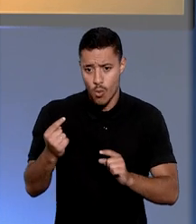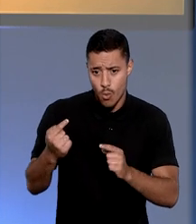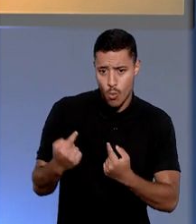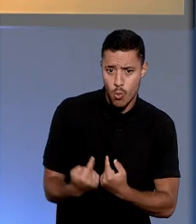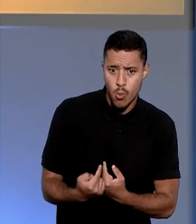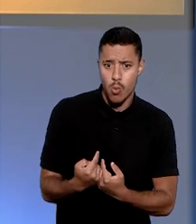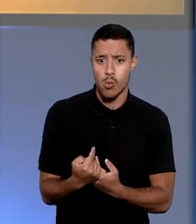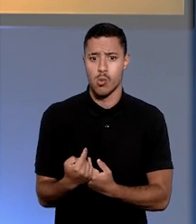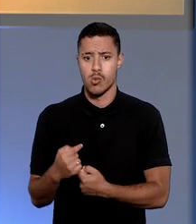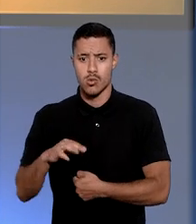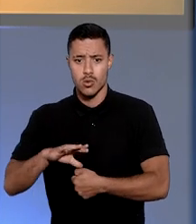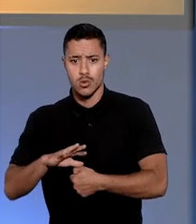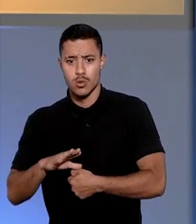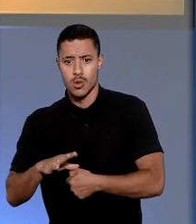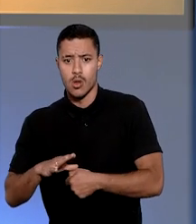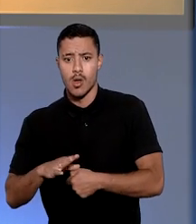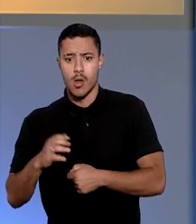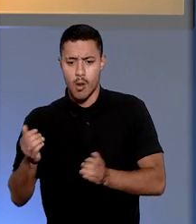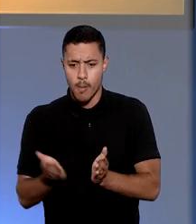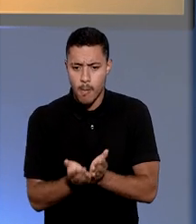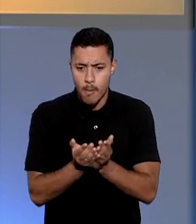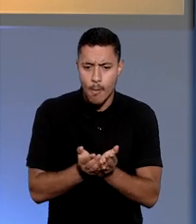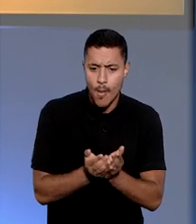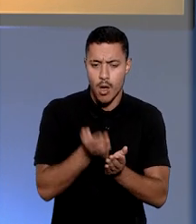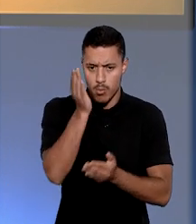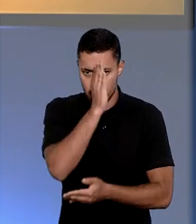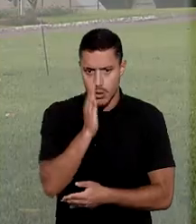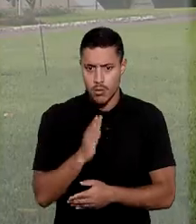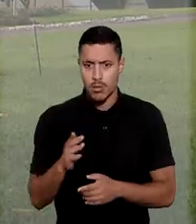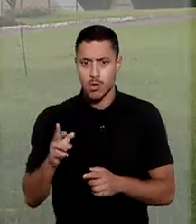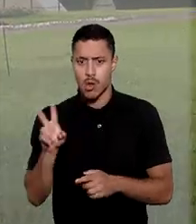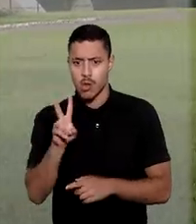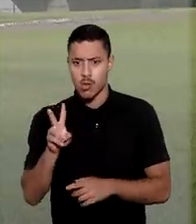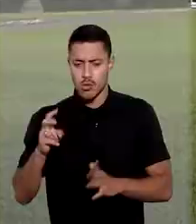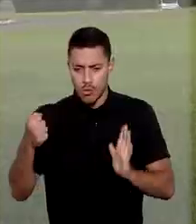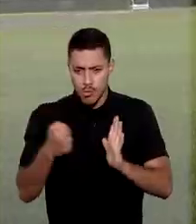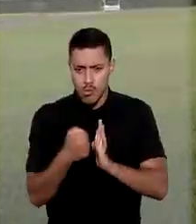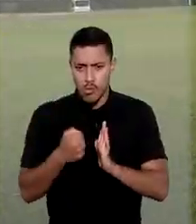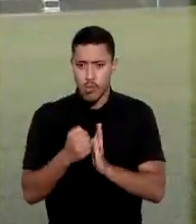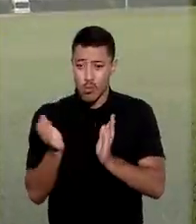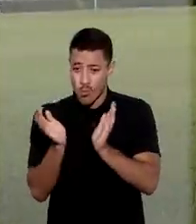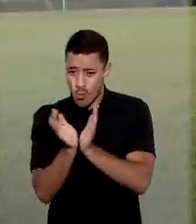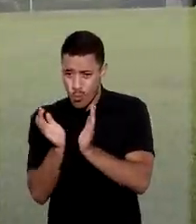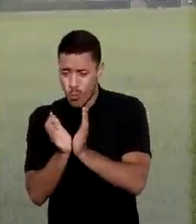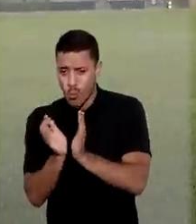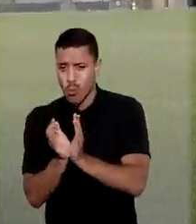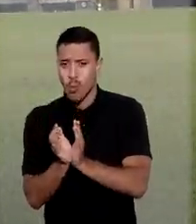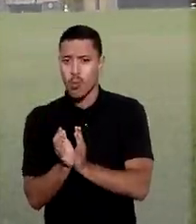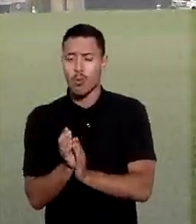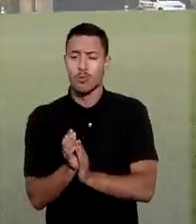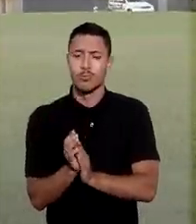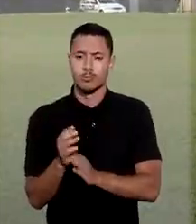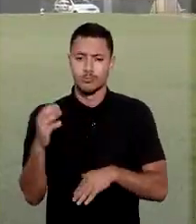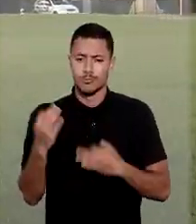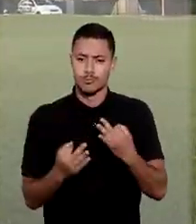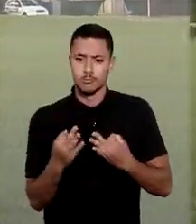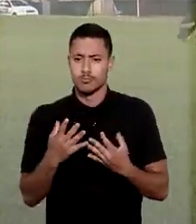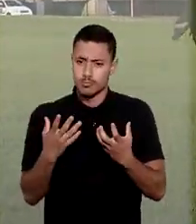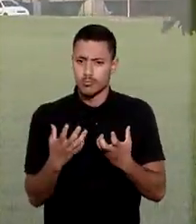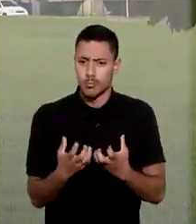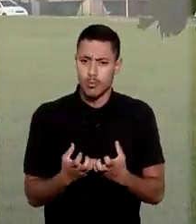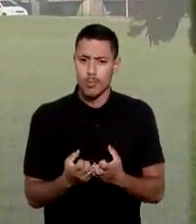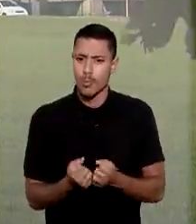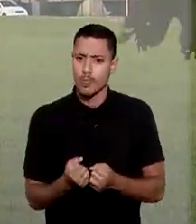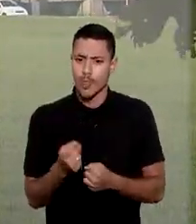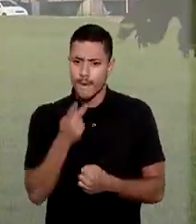Alemanha por ataque a barco brasileiro na Segunda Guerra. O colegiado reposicionou a jurisprudência para considerar possível